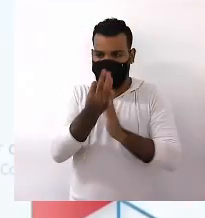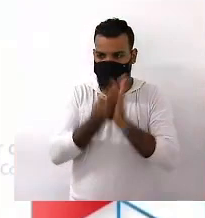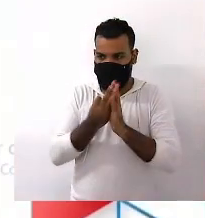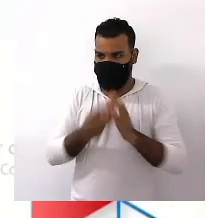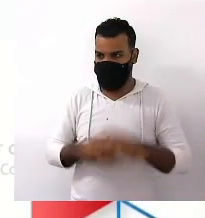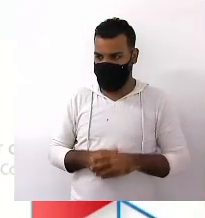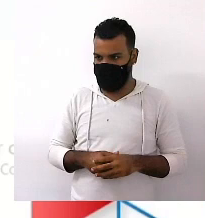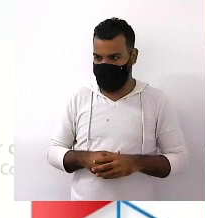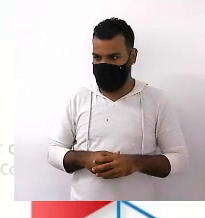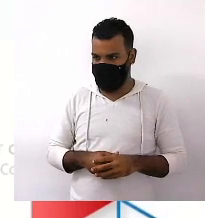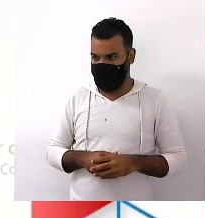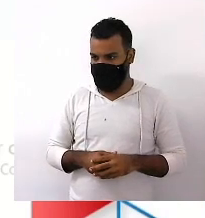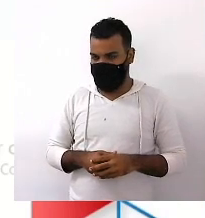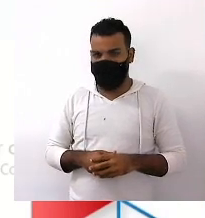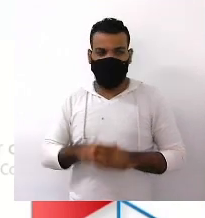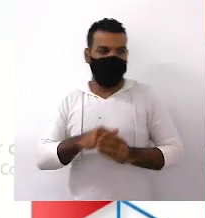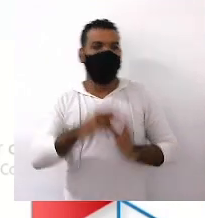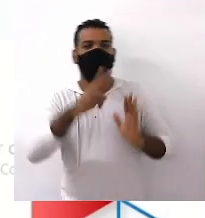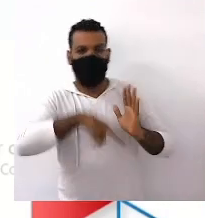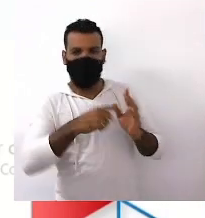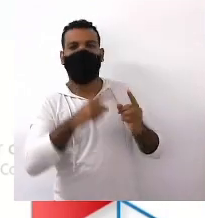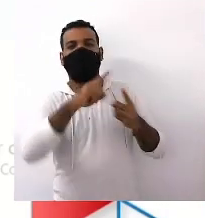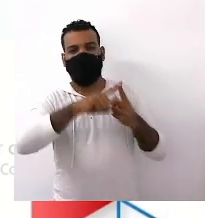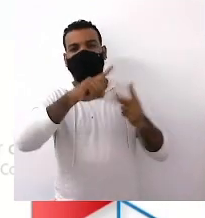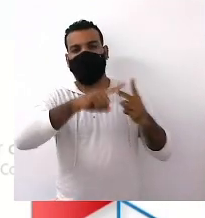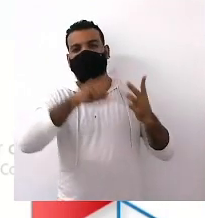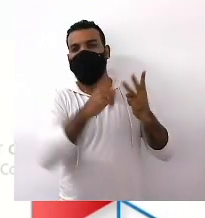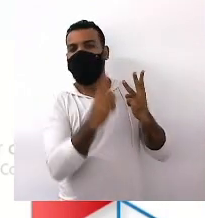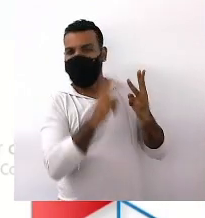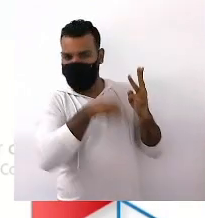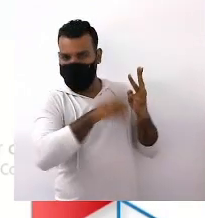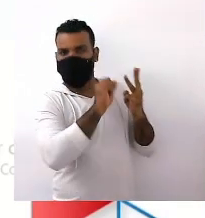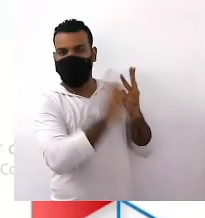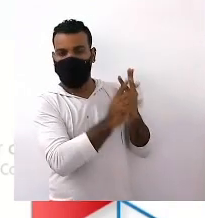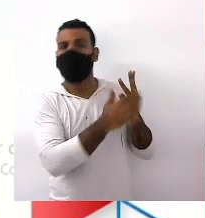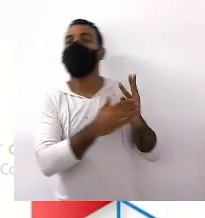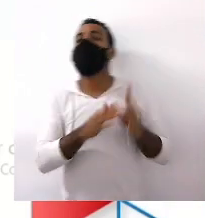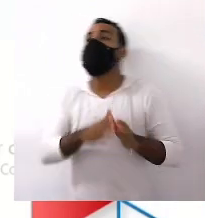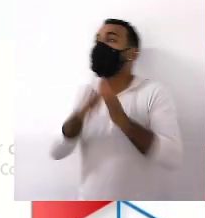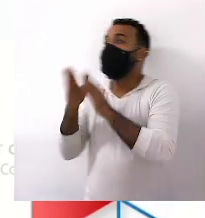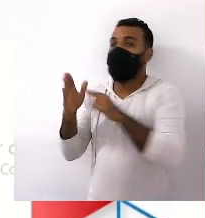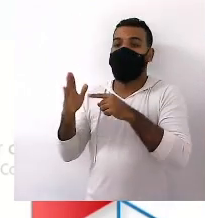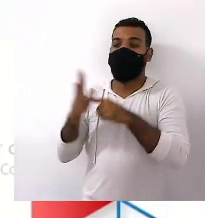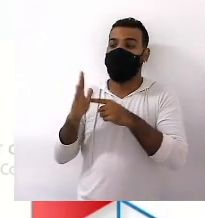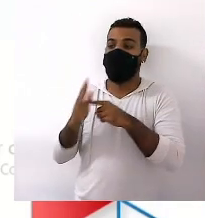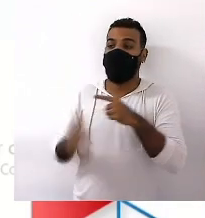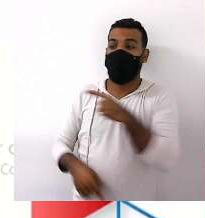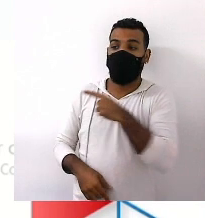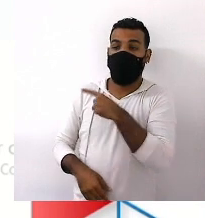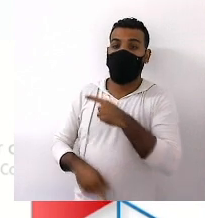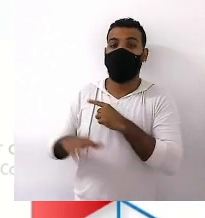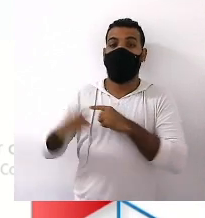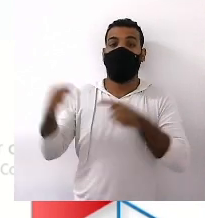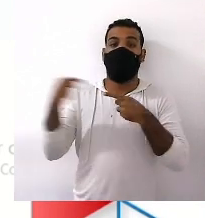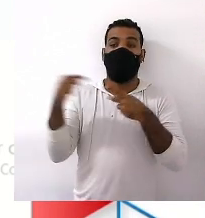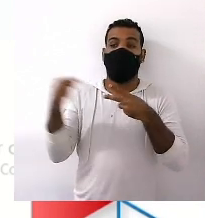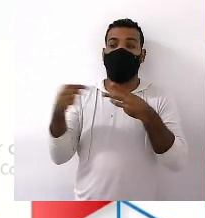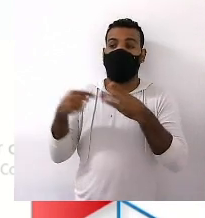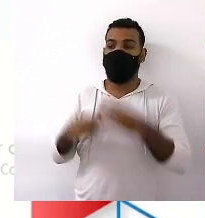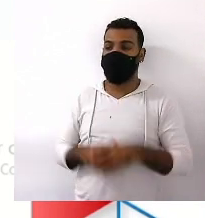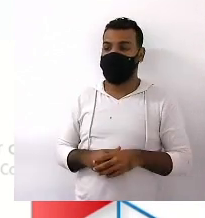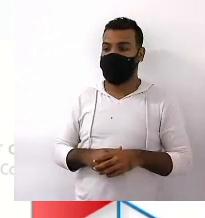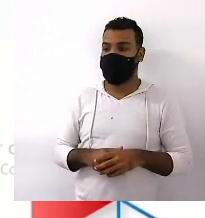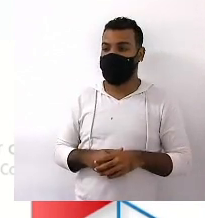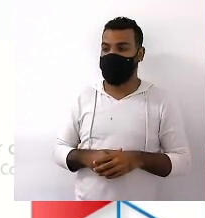Diferentemente dos outros Que nós já lemos Aqui existem Uma hierarquia São tópicos Está vendo Leis que garantem A